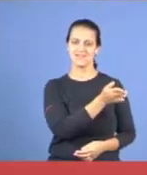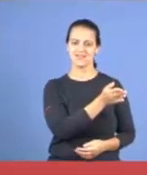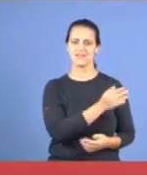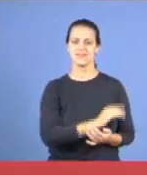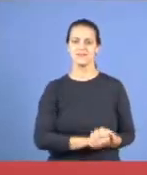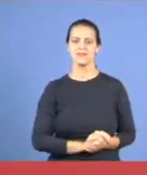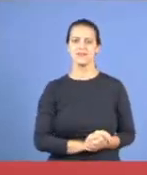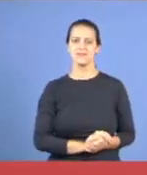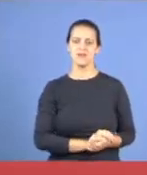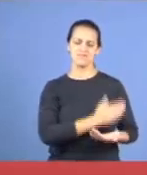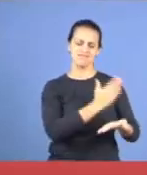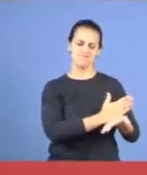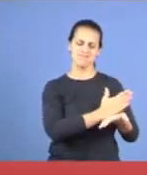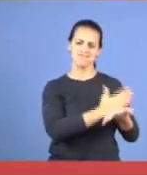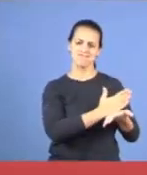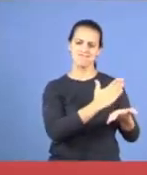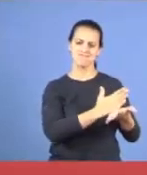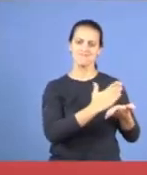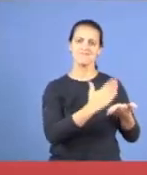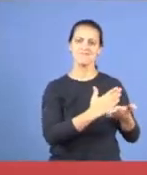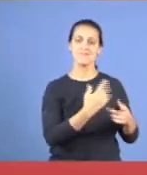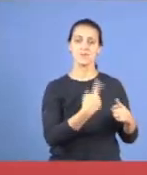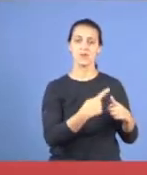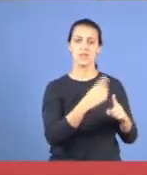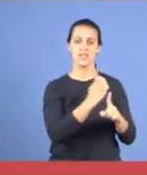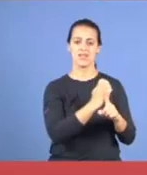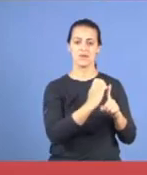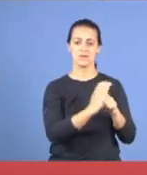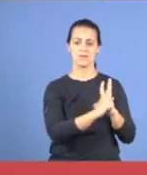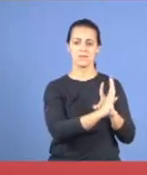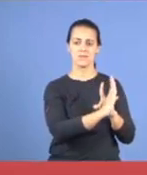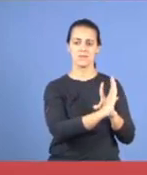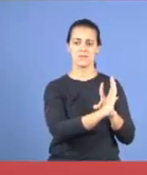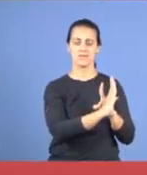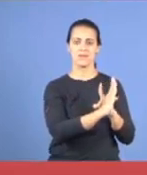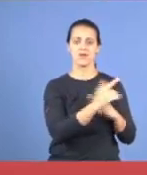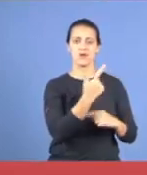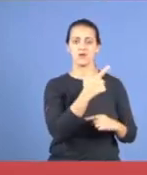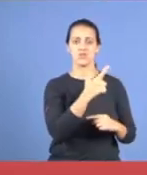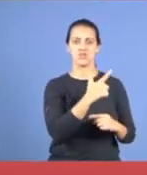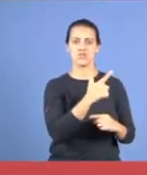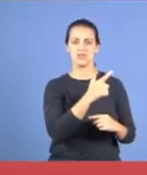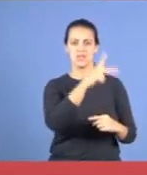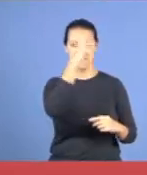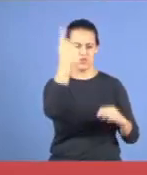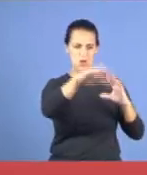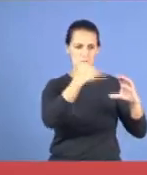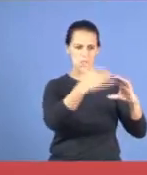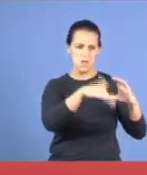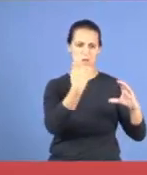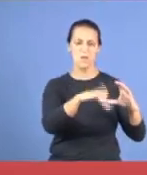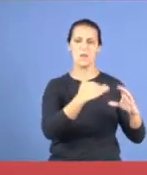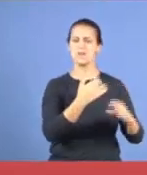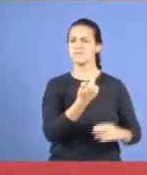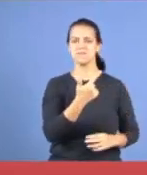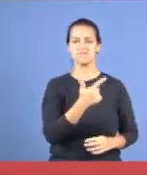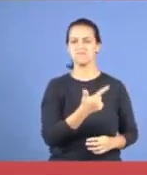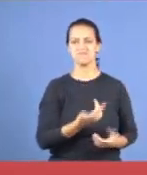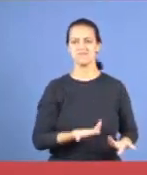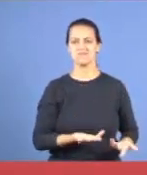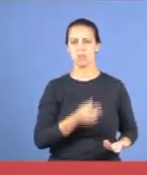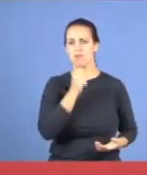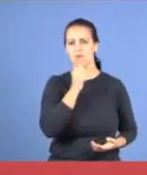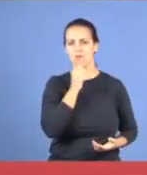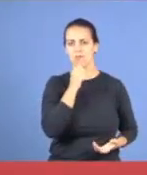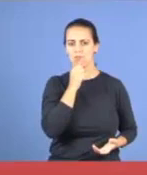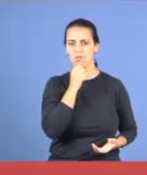fracionado, por quê? Porque a escola bíblica dominical, ainda não tinha uma participação, efetiva, muitos perderam, e